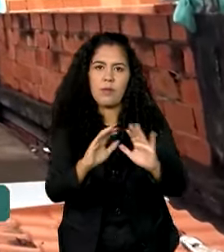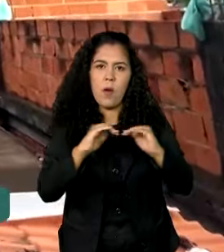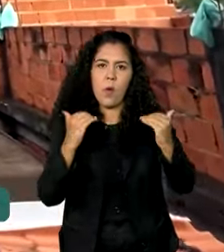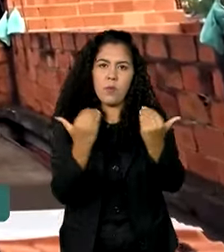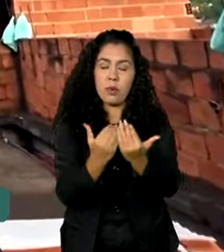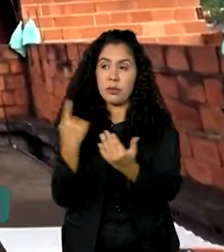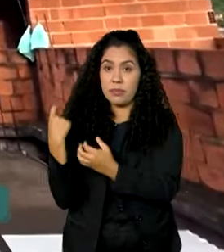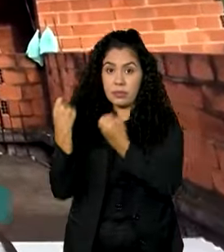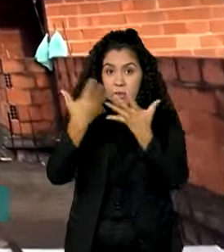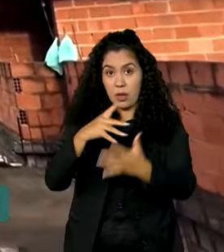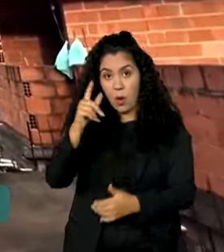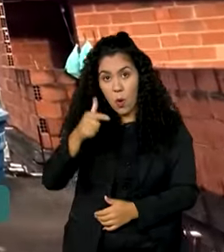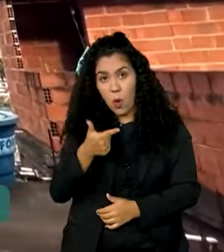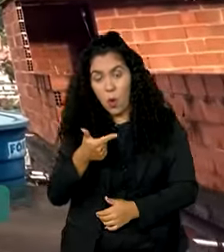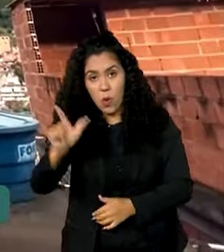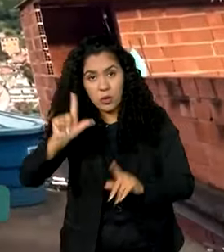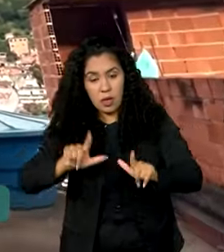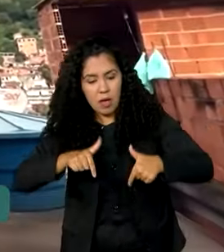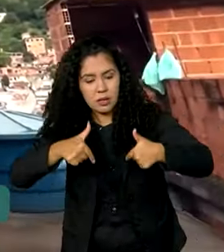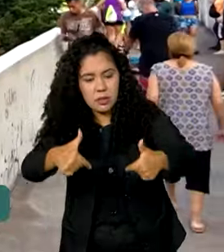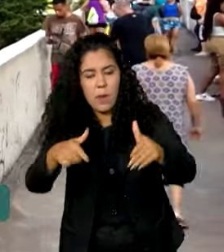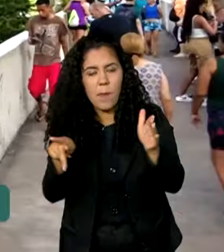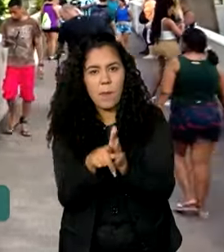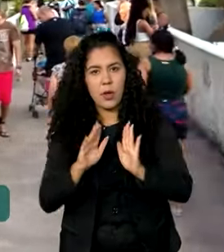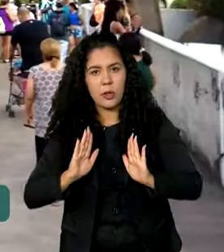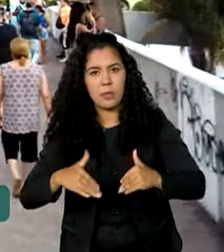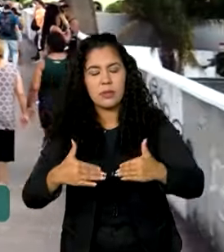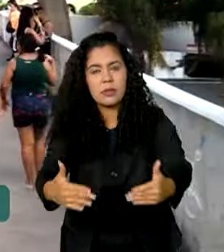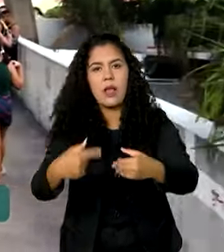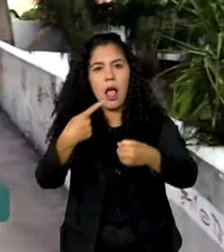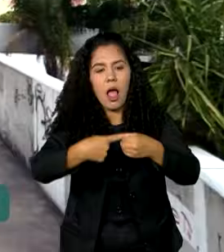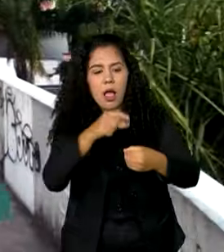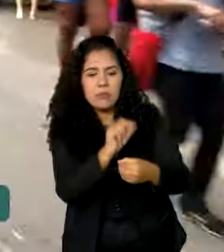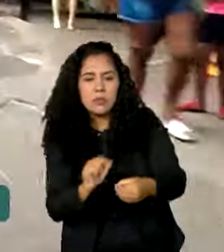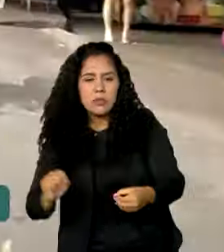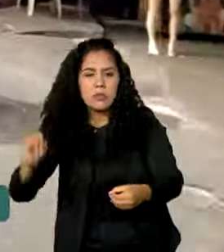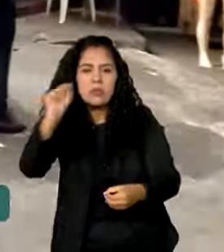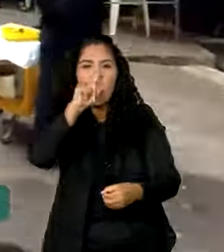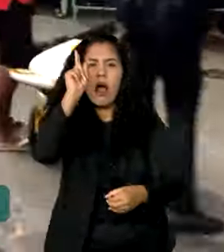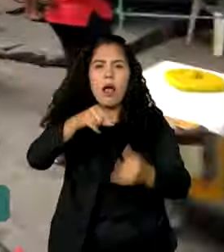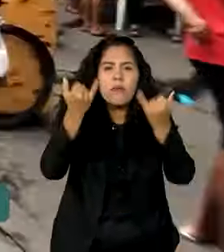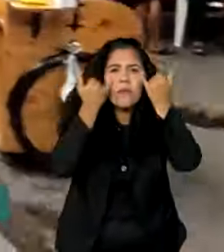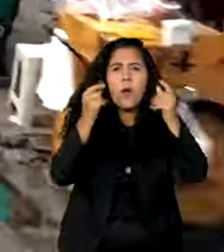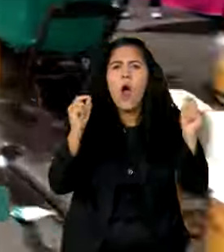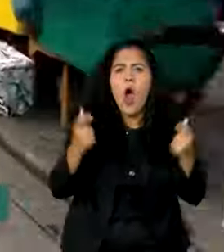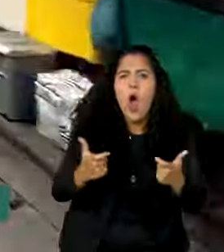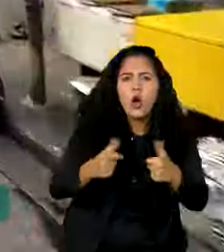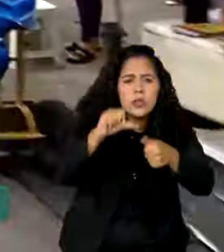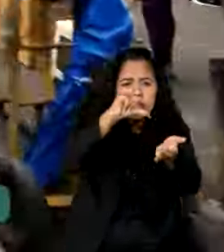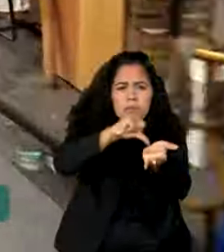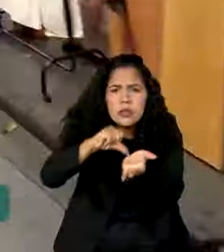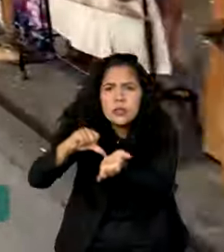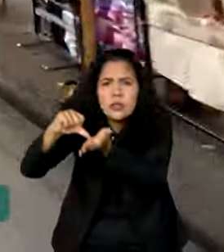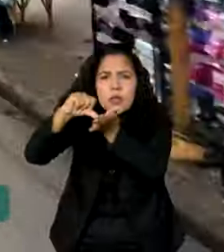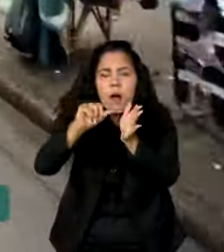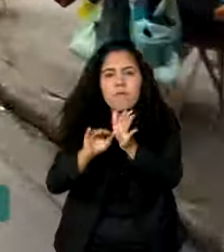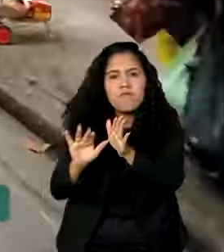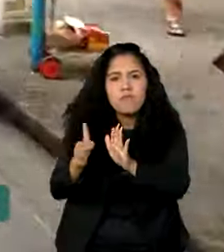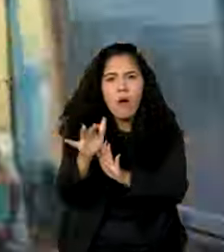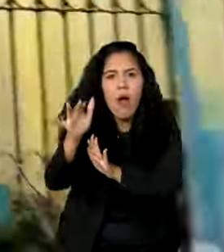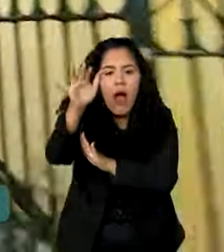medida do Ministério das Cidades é o Mapa das Periferias, uma plataforma virtual que agrega dados